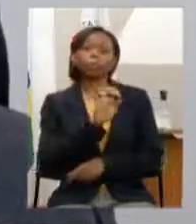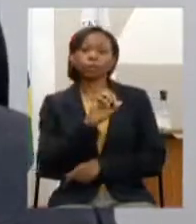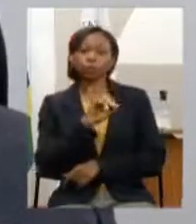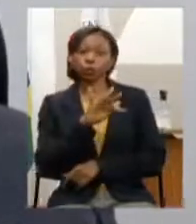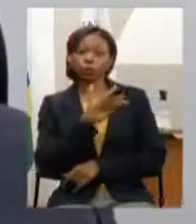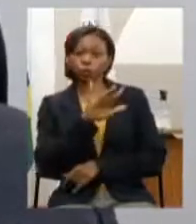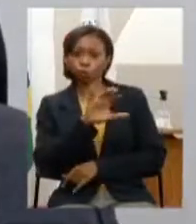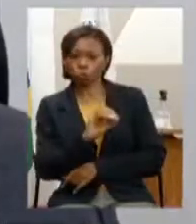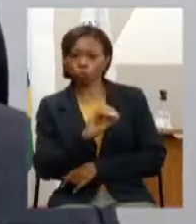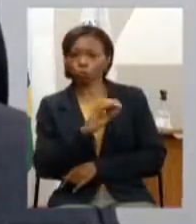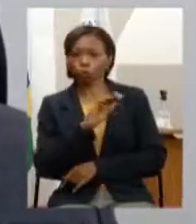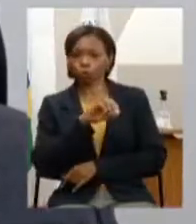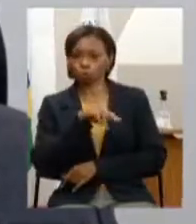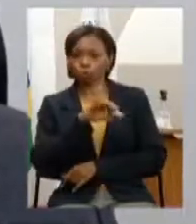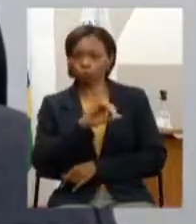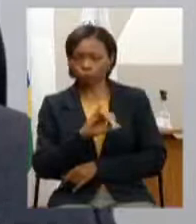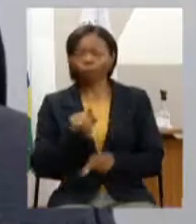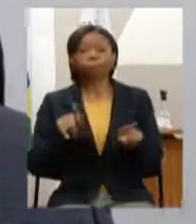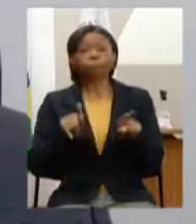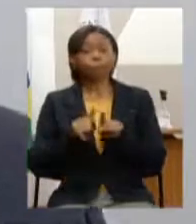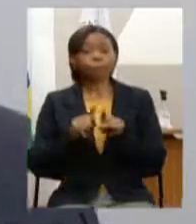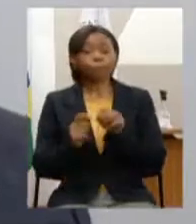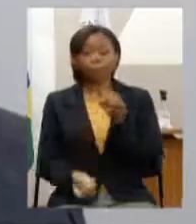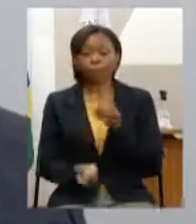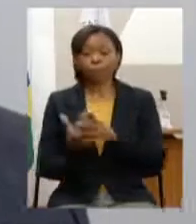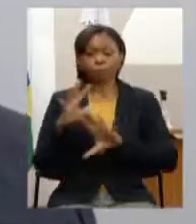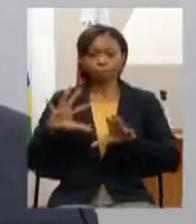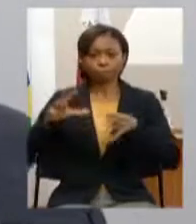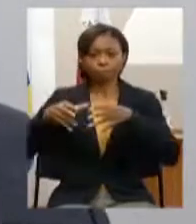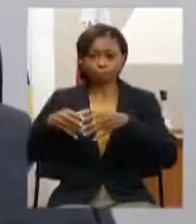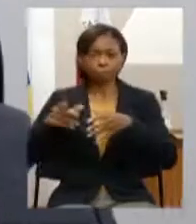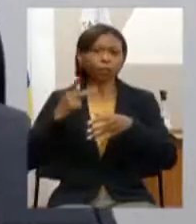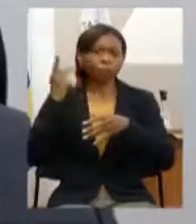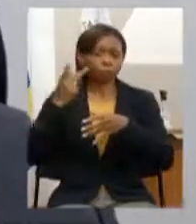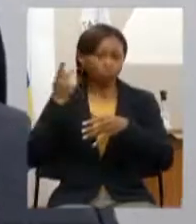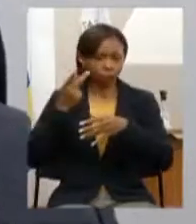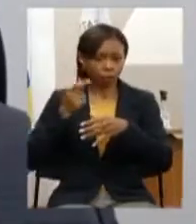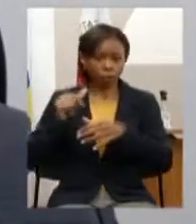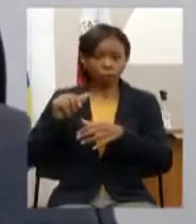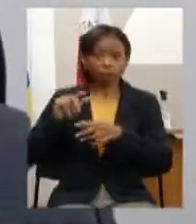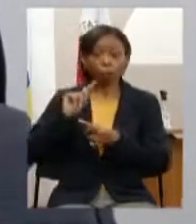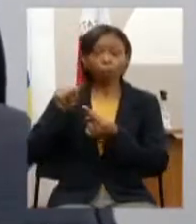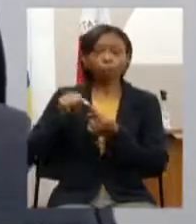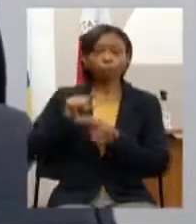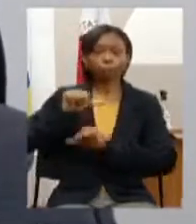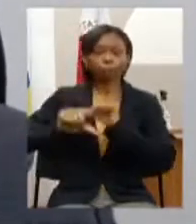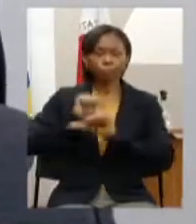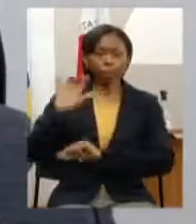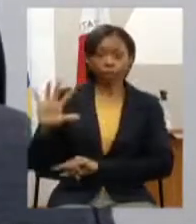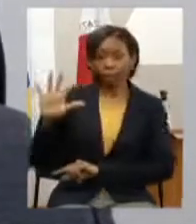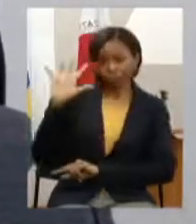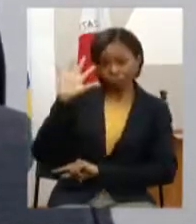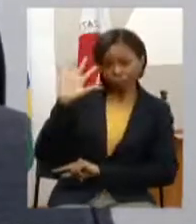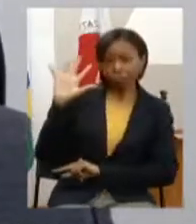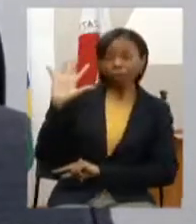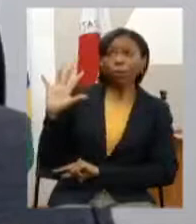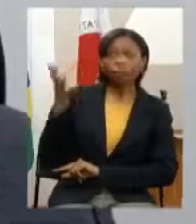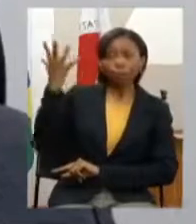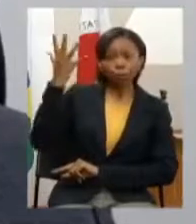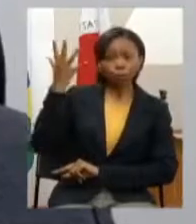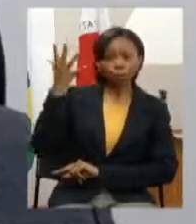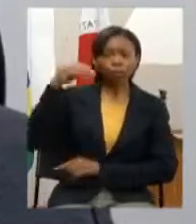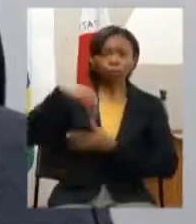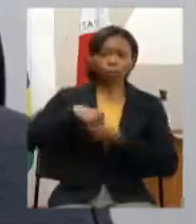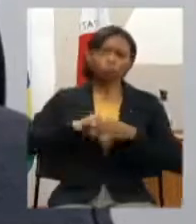criar uma frente parlamentar das mudanças climáticas na Assembleia Legislativa de